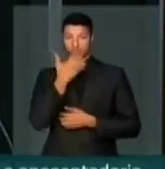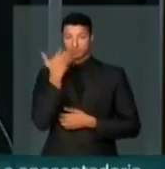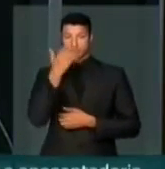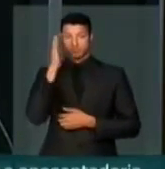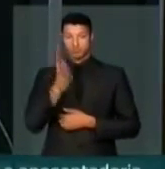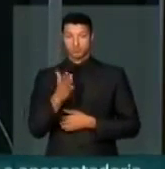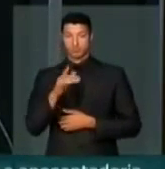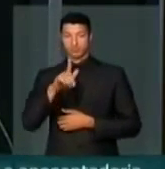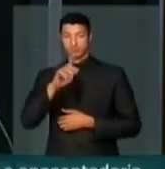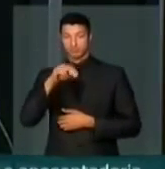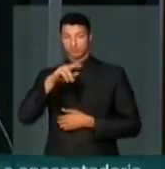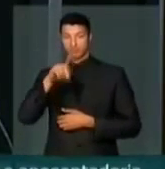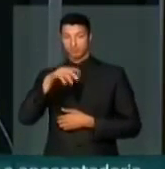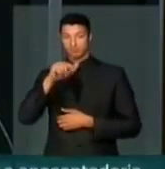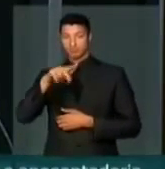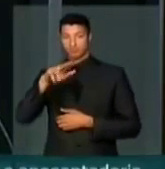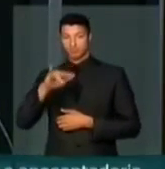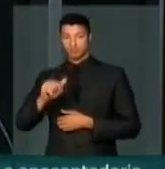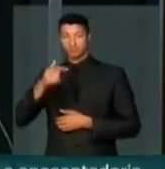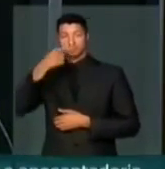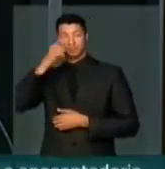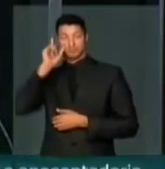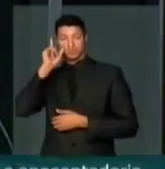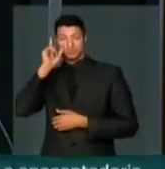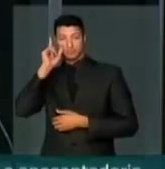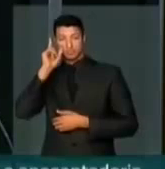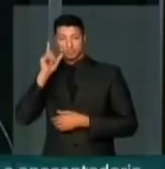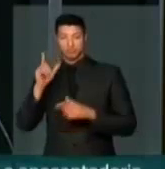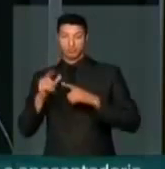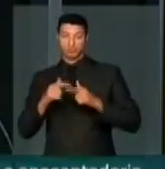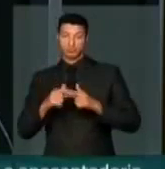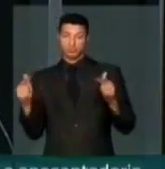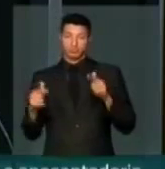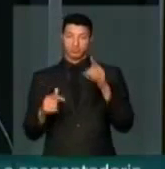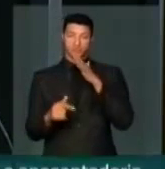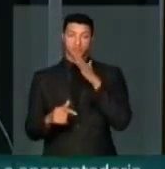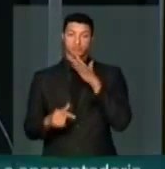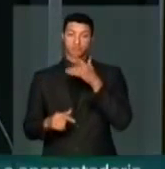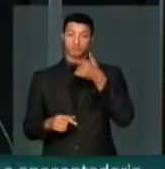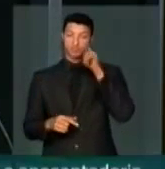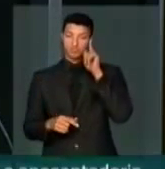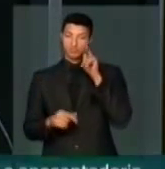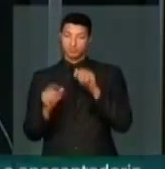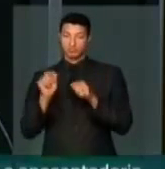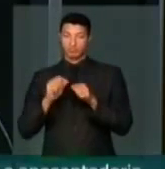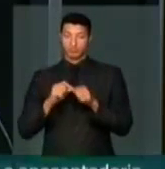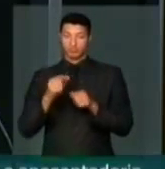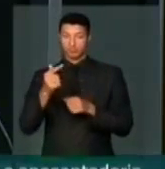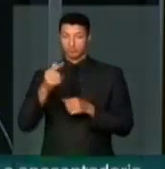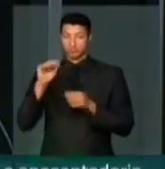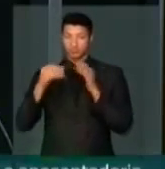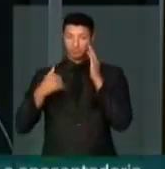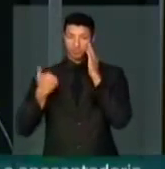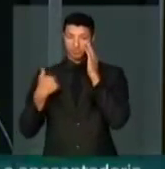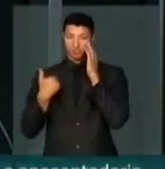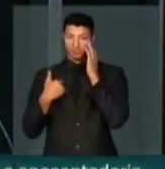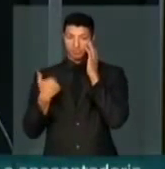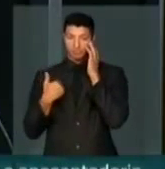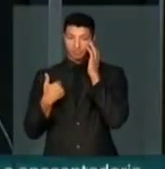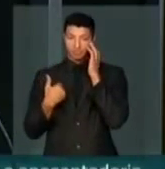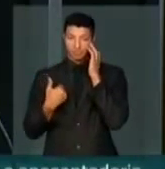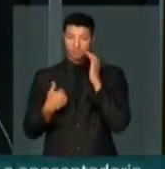já o Gonzaguinha, que ontem, que eu tive o privilégio de conhecer, inclusive ontem estaria fazendo 70 anos,